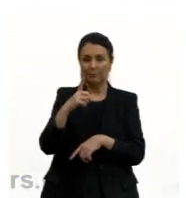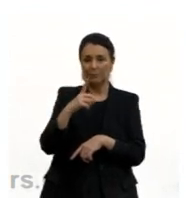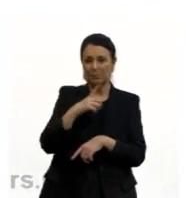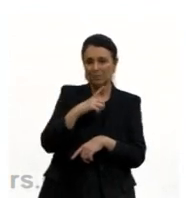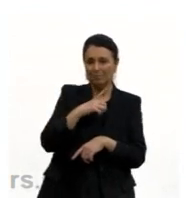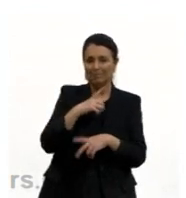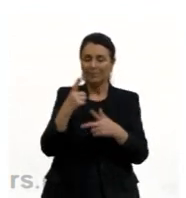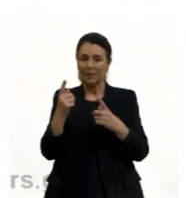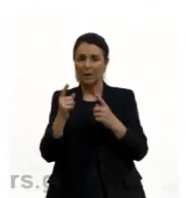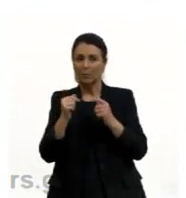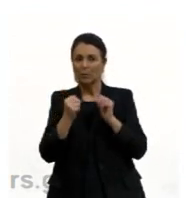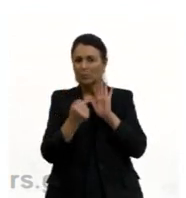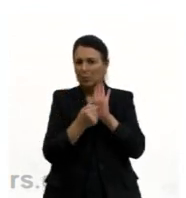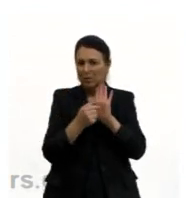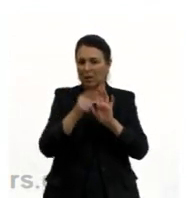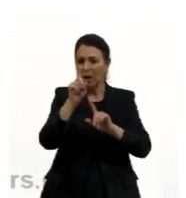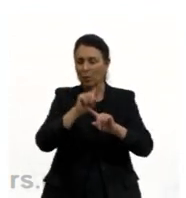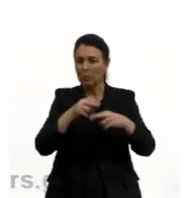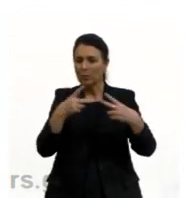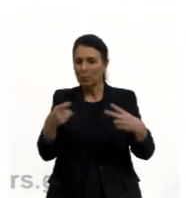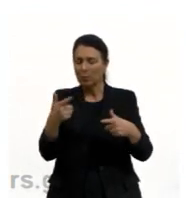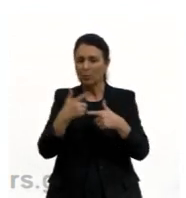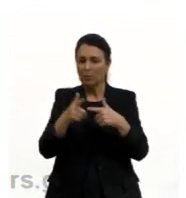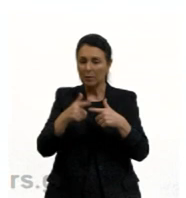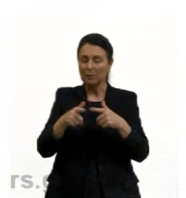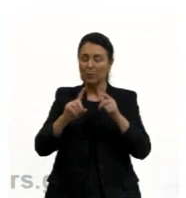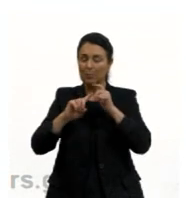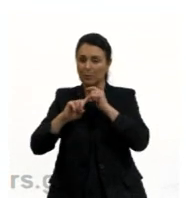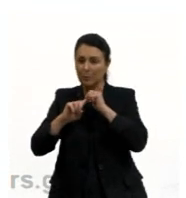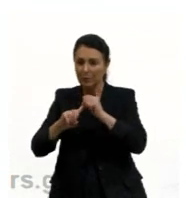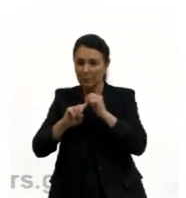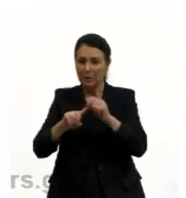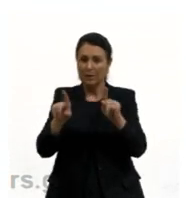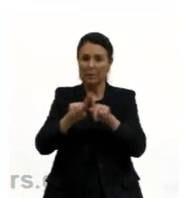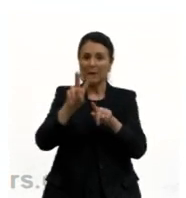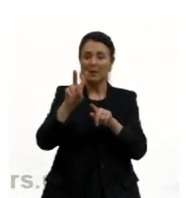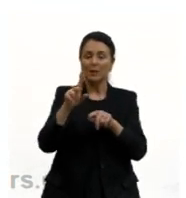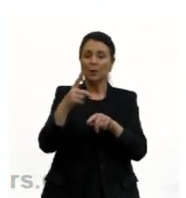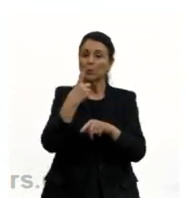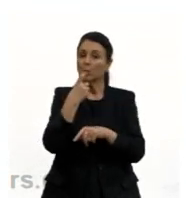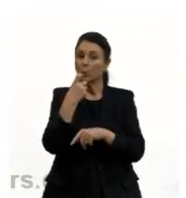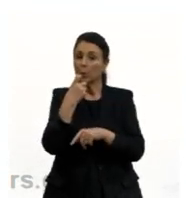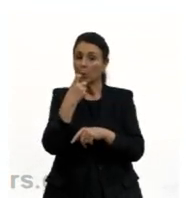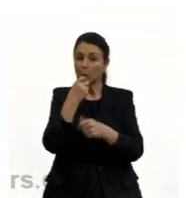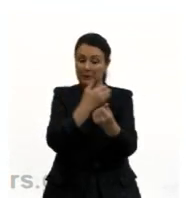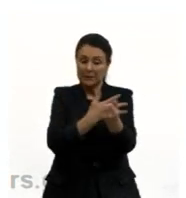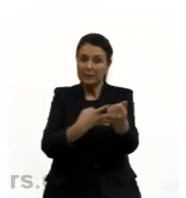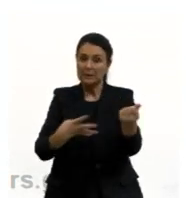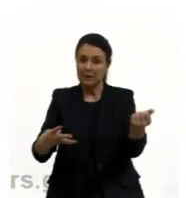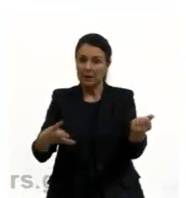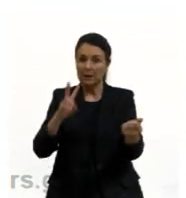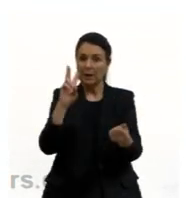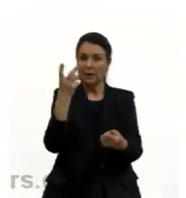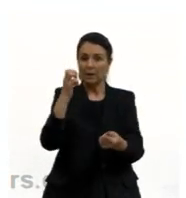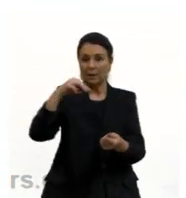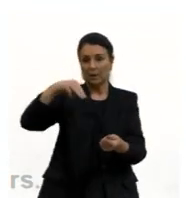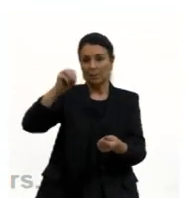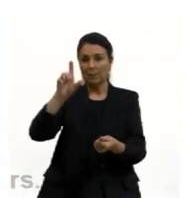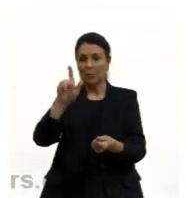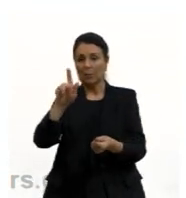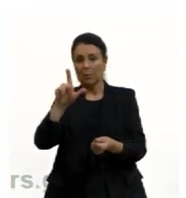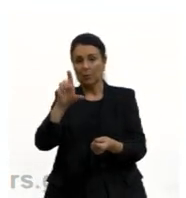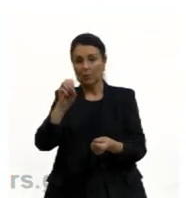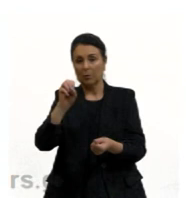ou não, né, em função de ser as principais componentes da hemoglobina, né, que faz parte do nosso sangue, das células vermelhas.